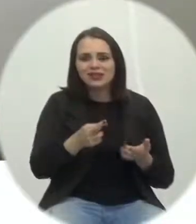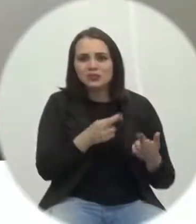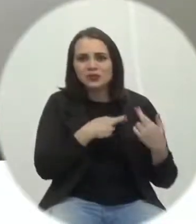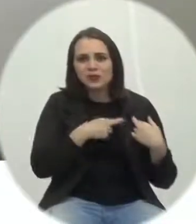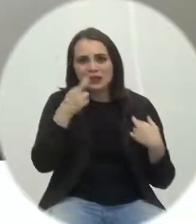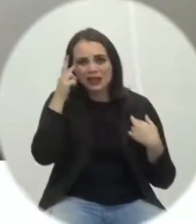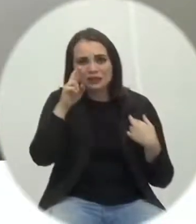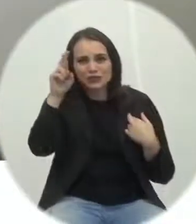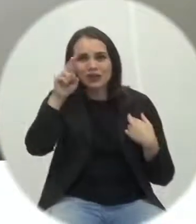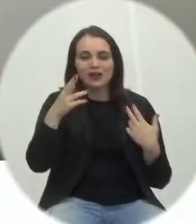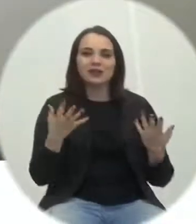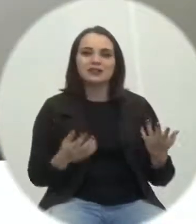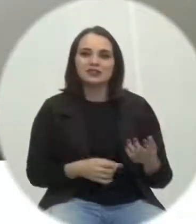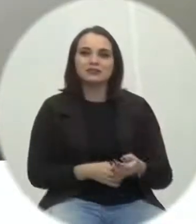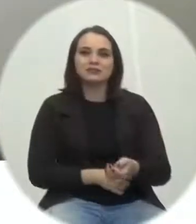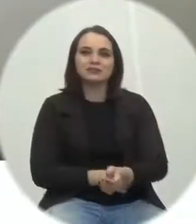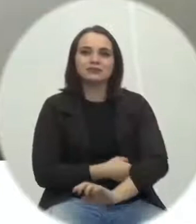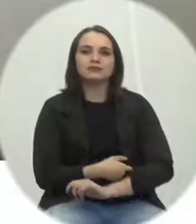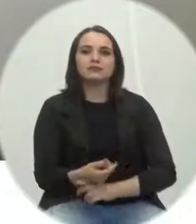Godinho, que é o Fred,